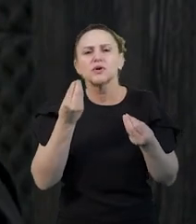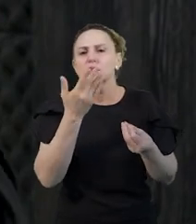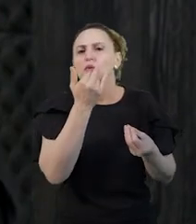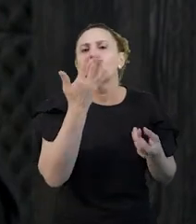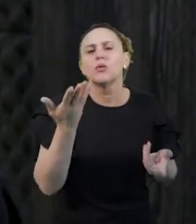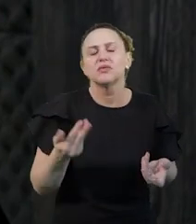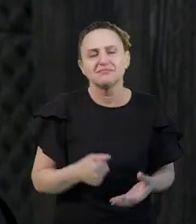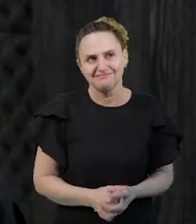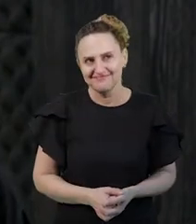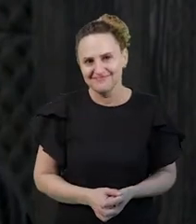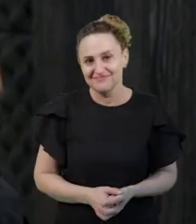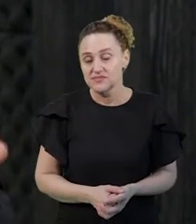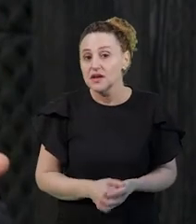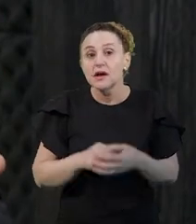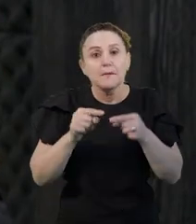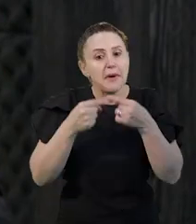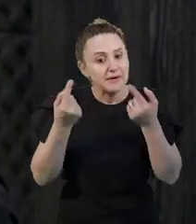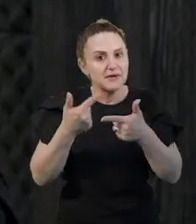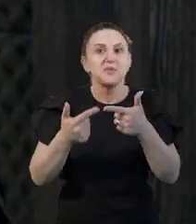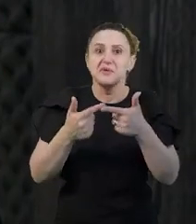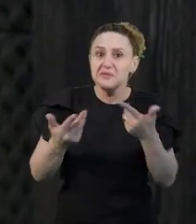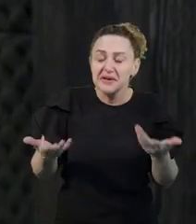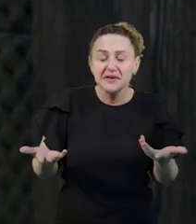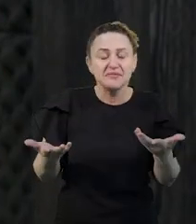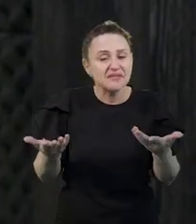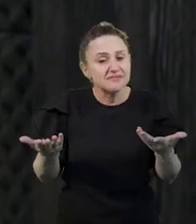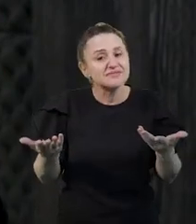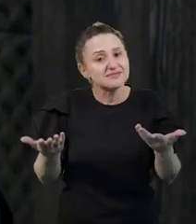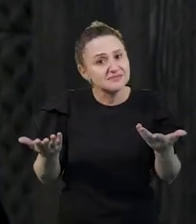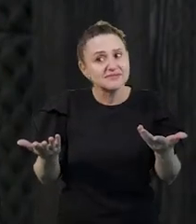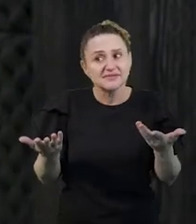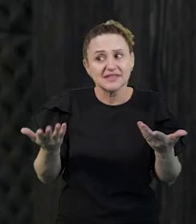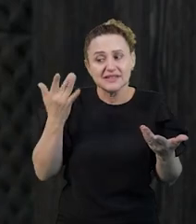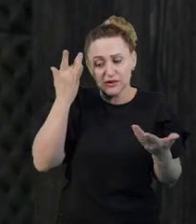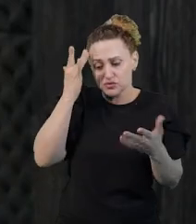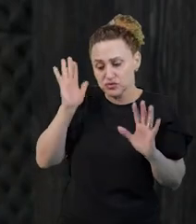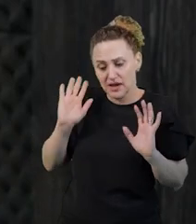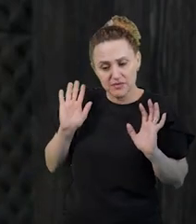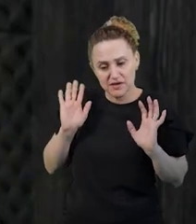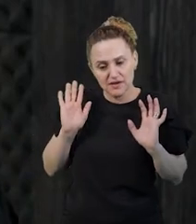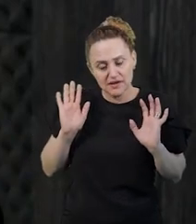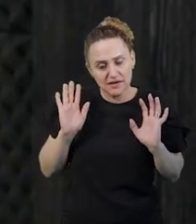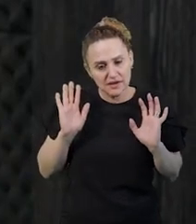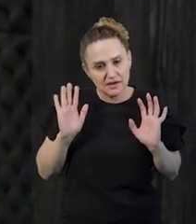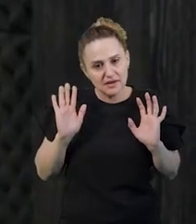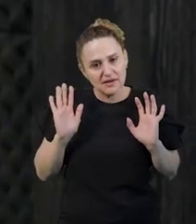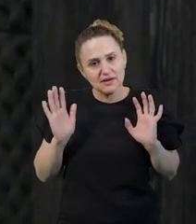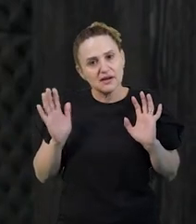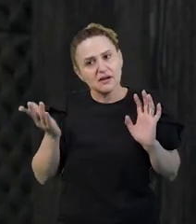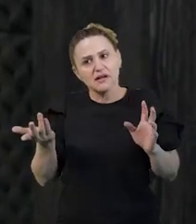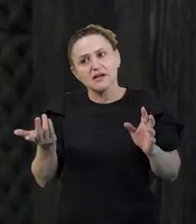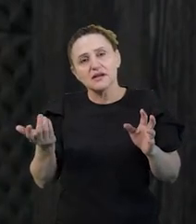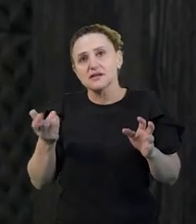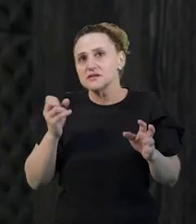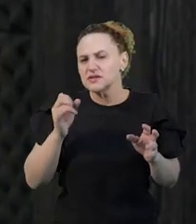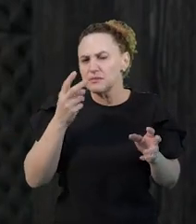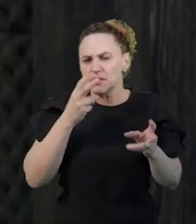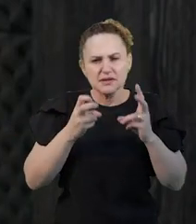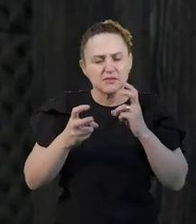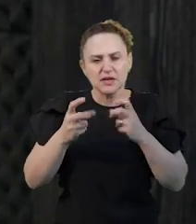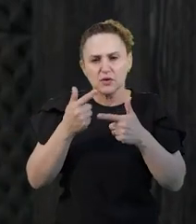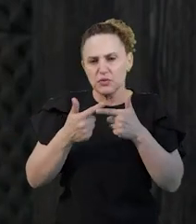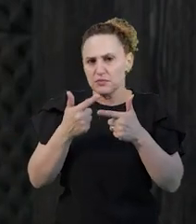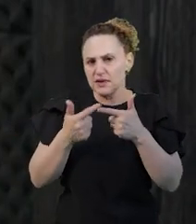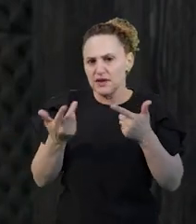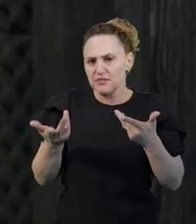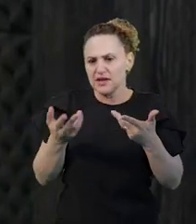é uma questão, não deixa de ser um problema, porque se considerar que o problema é tudo aquilo que você não tem entendimento de início, mas